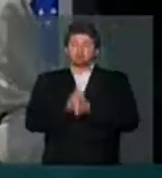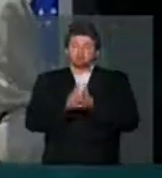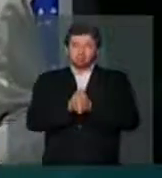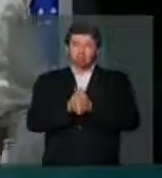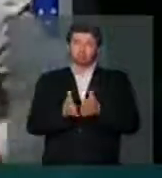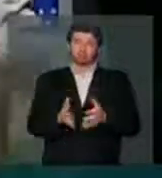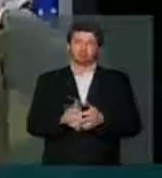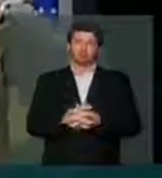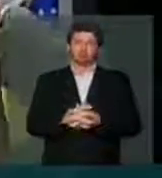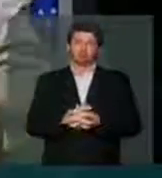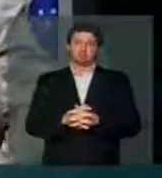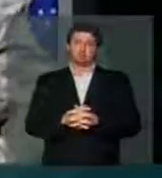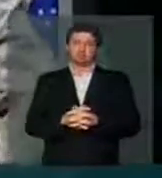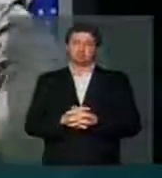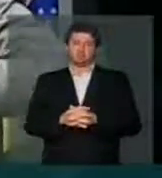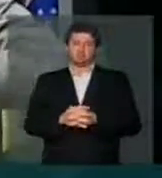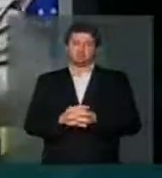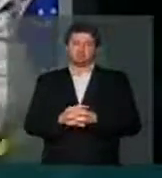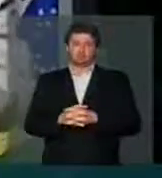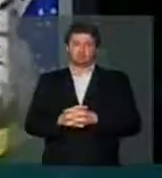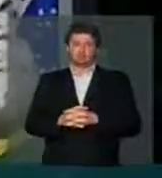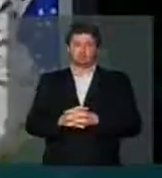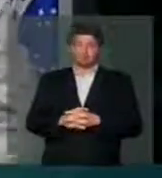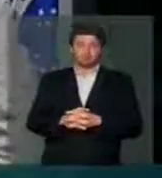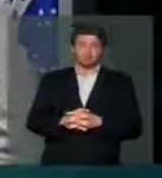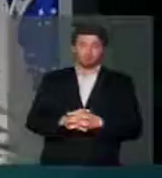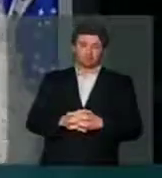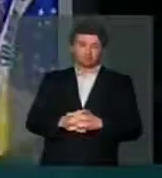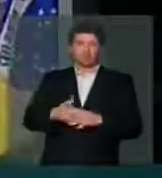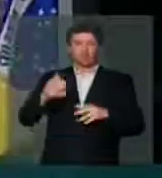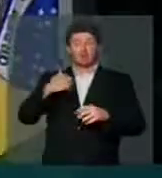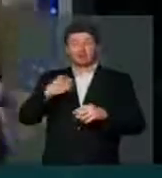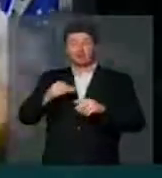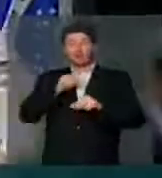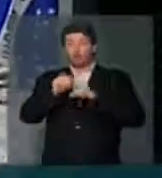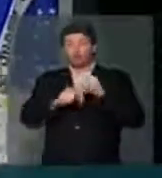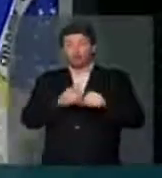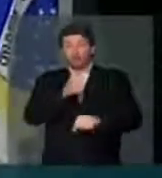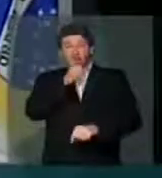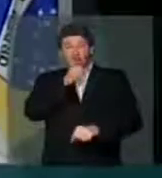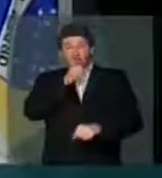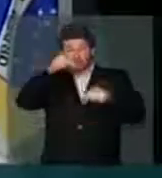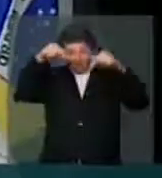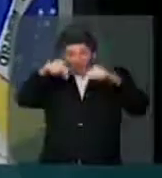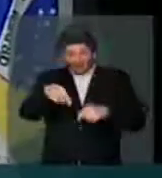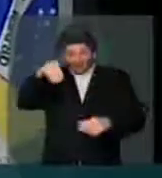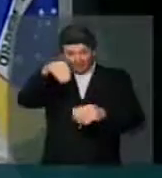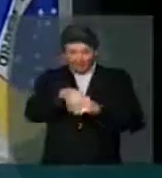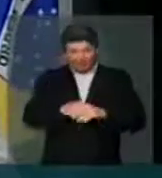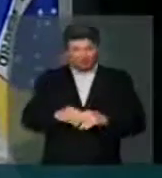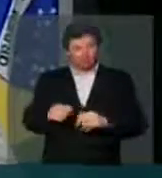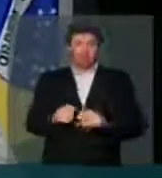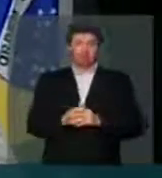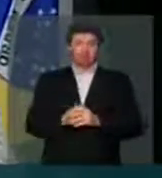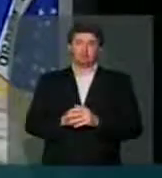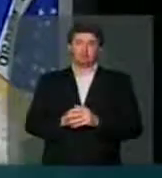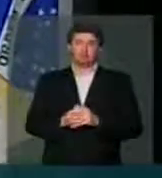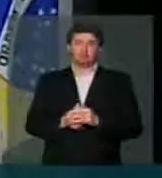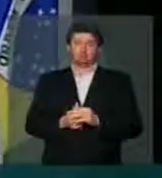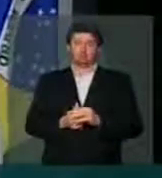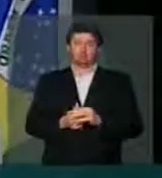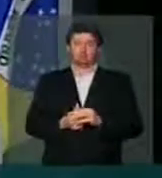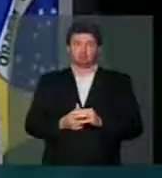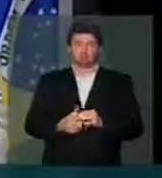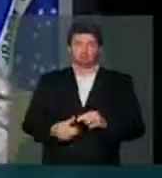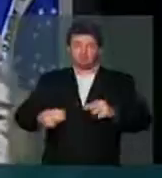um apelo de quem embranqueceu os cabelos nos corredores desta casa do congresso que